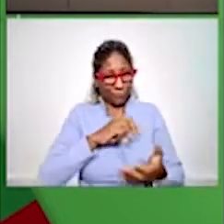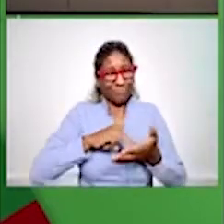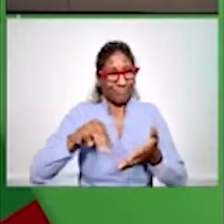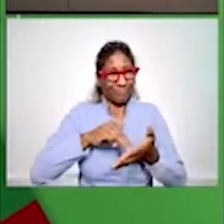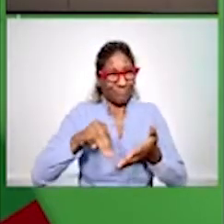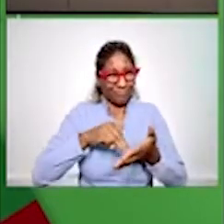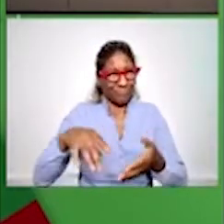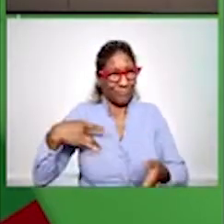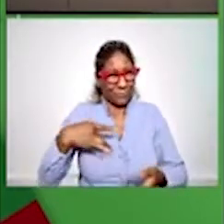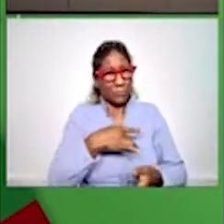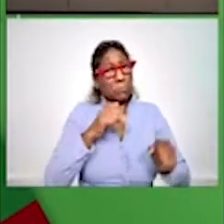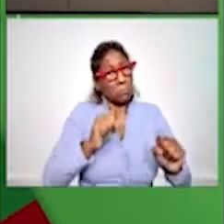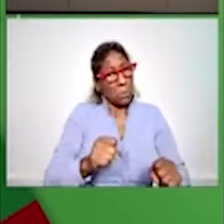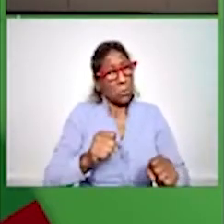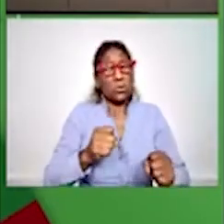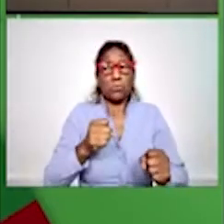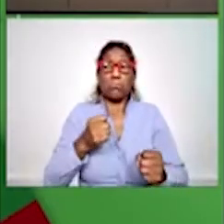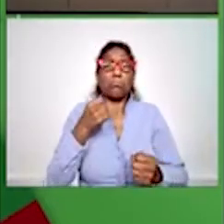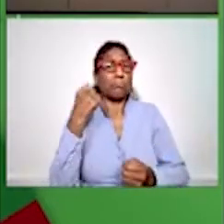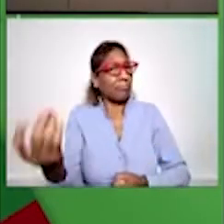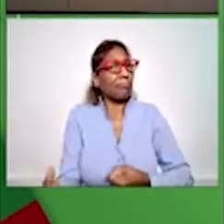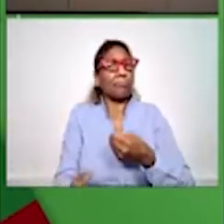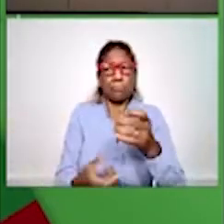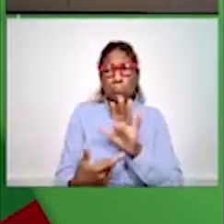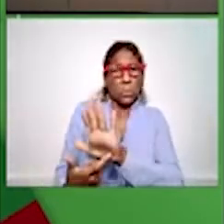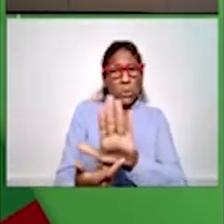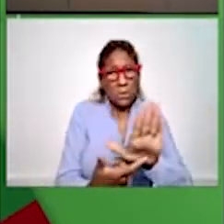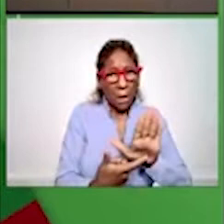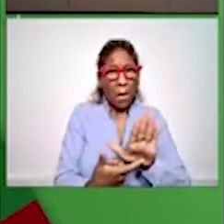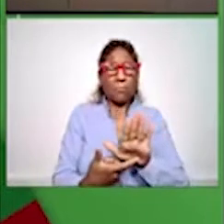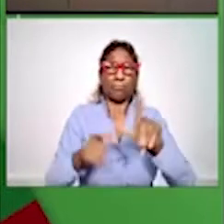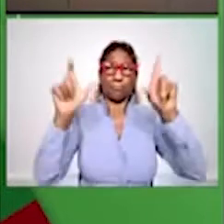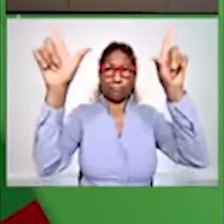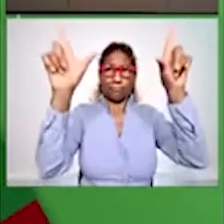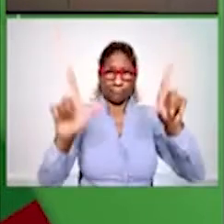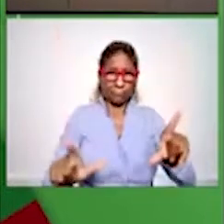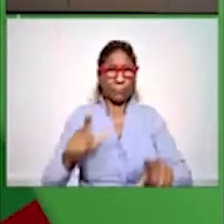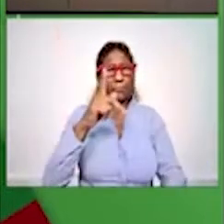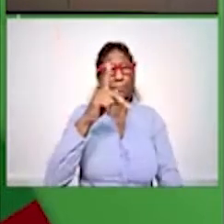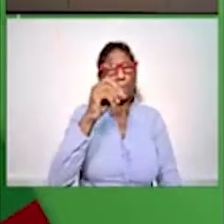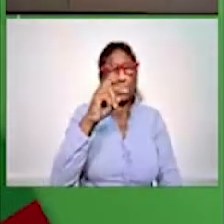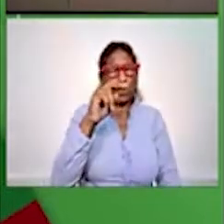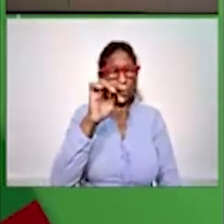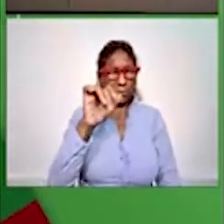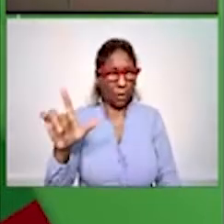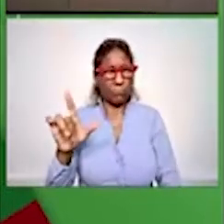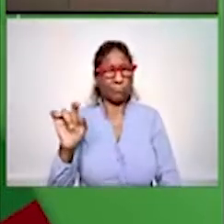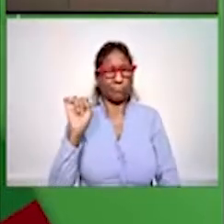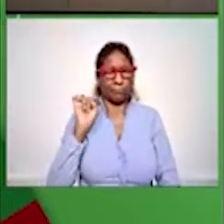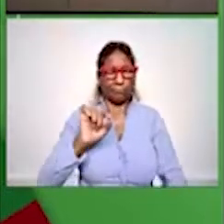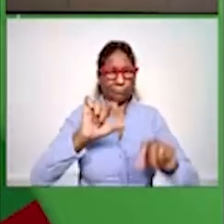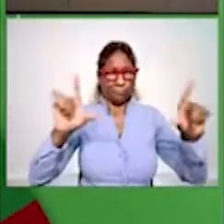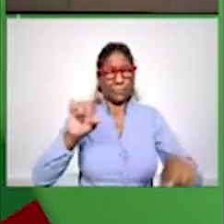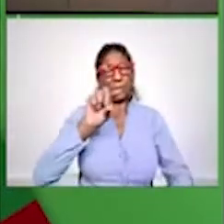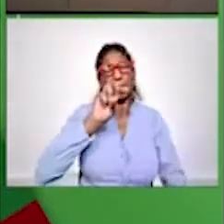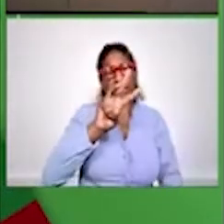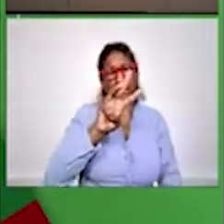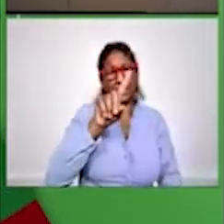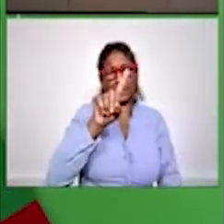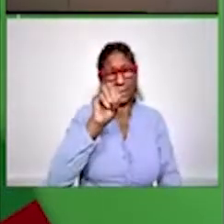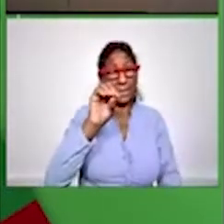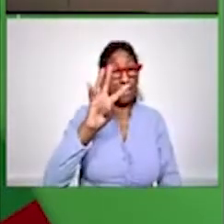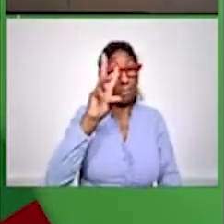inclusive, ofertar, pode ser aferido nos nossos portais da transparência, 310